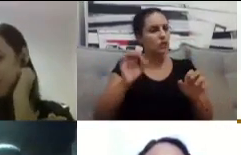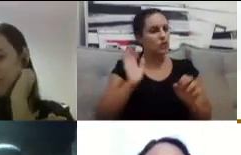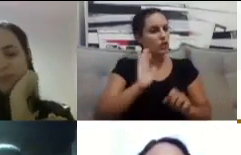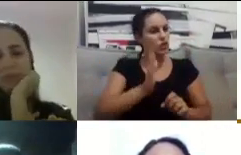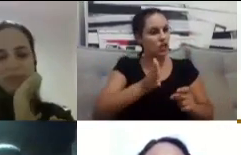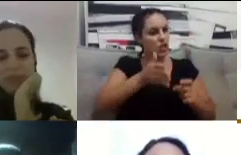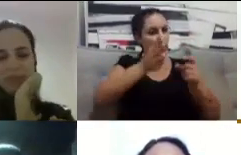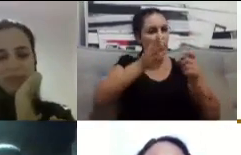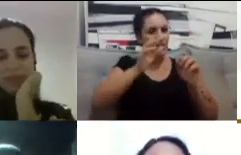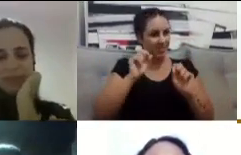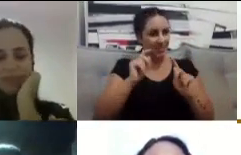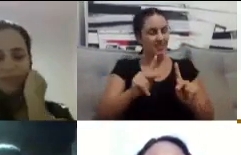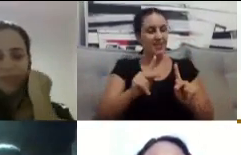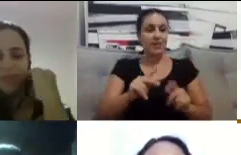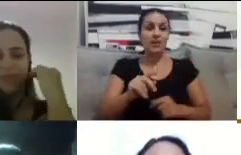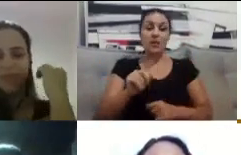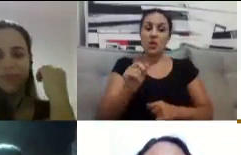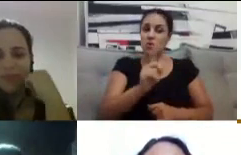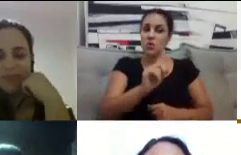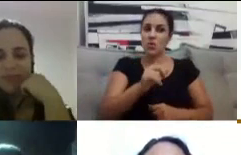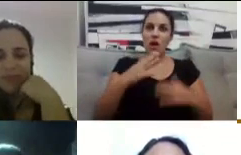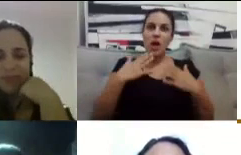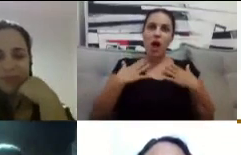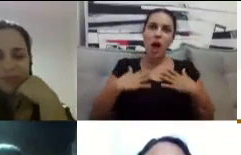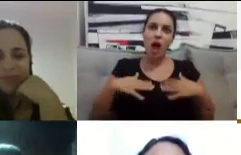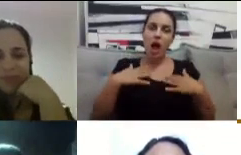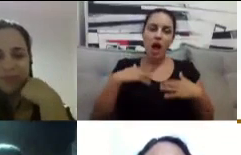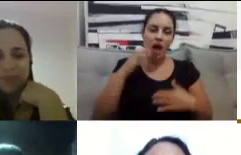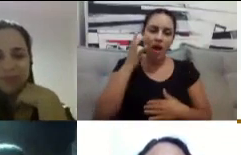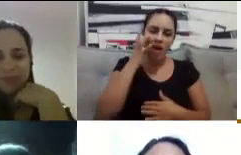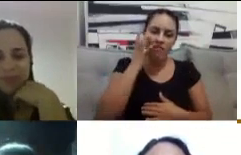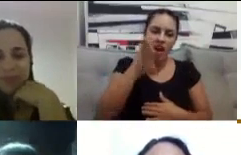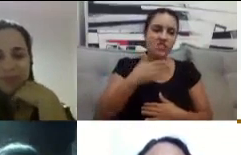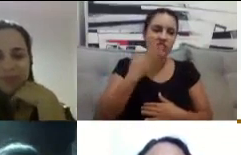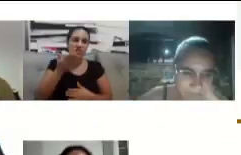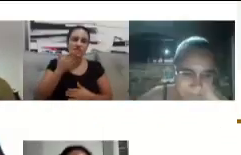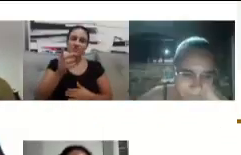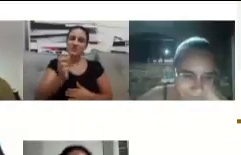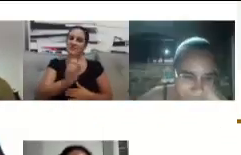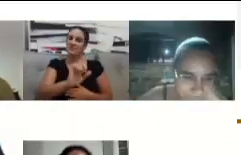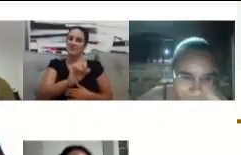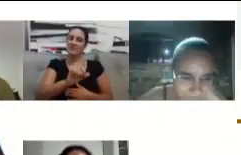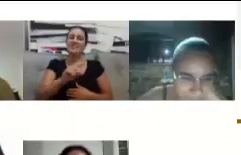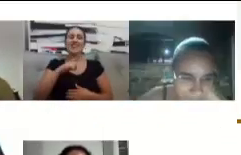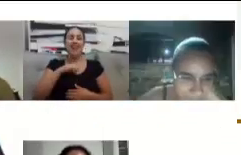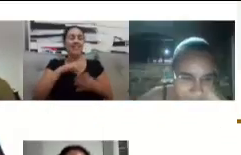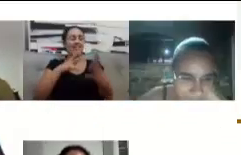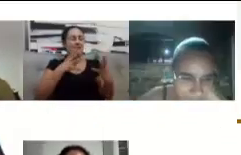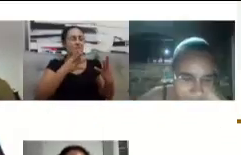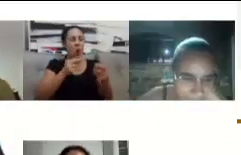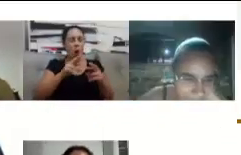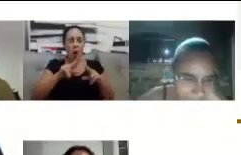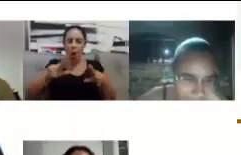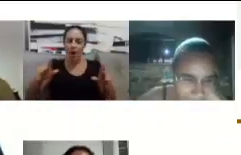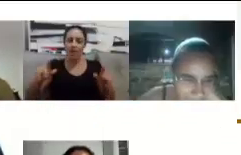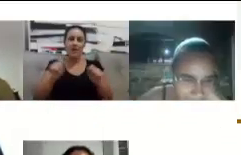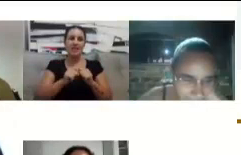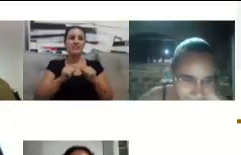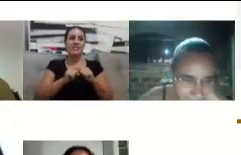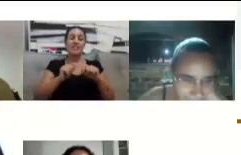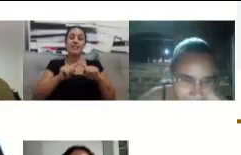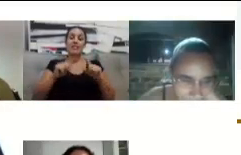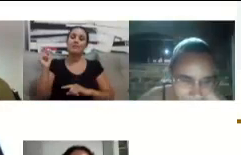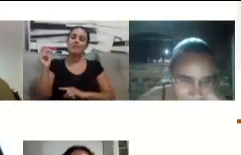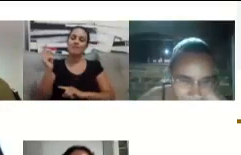Atividade para fazer. Trabalhos. Então, não pensem que vai ser tranquilo. Que vai ser bastante coisa para fazer.